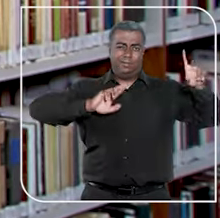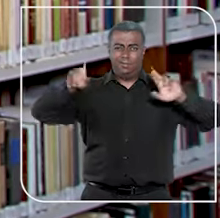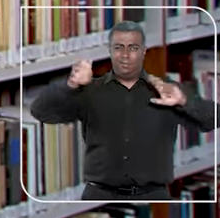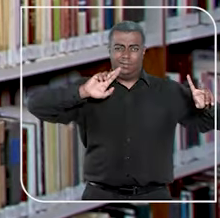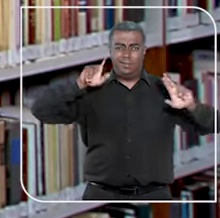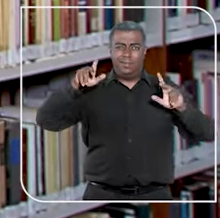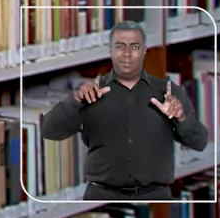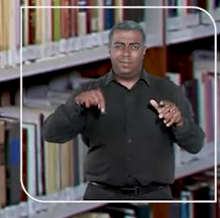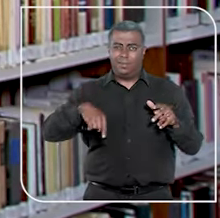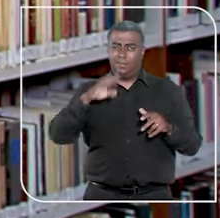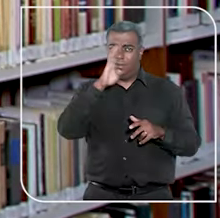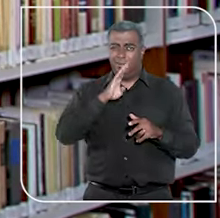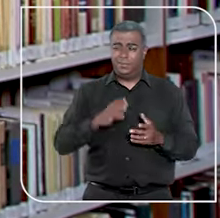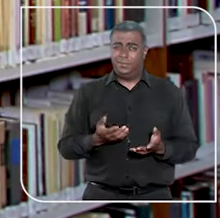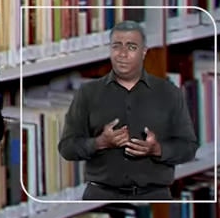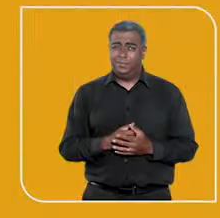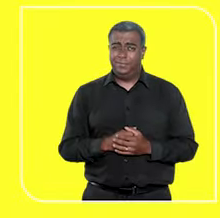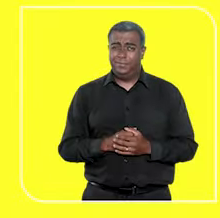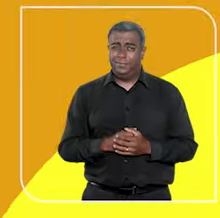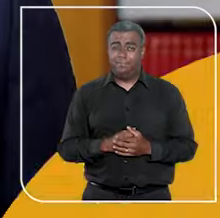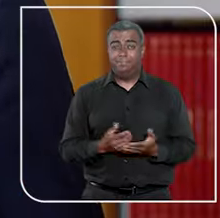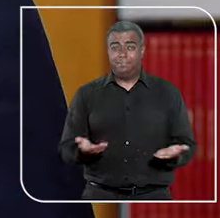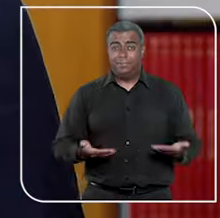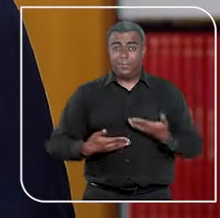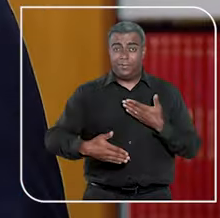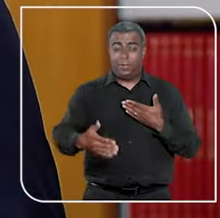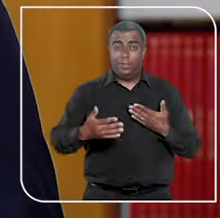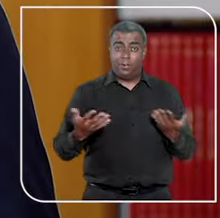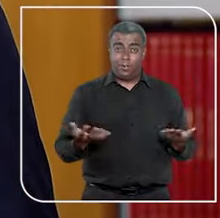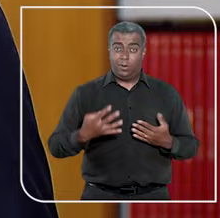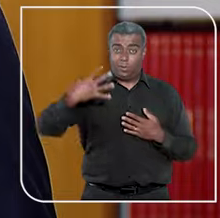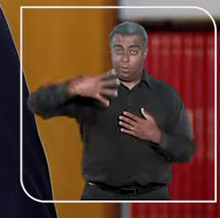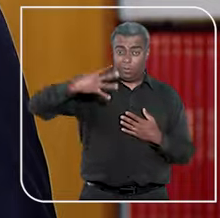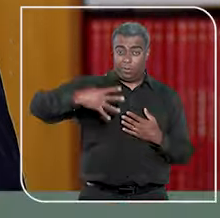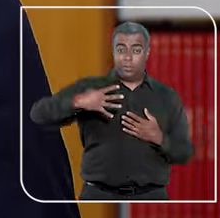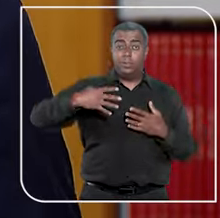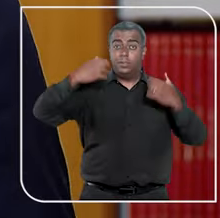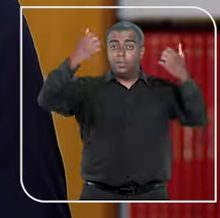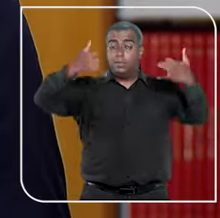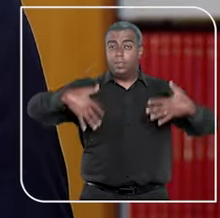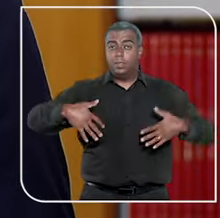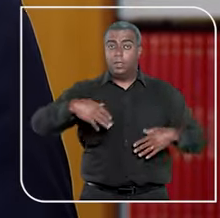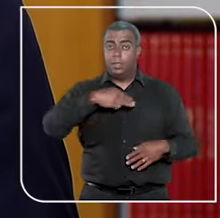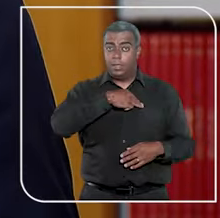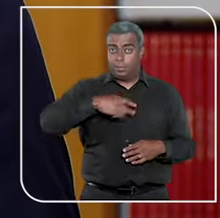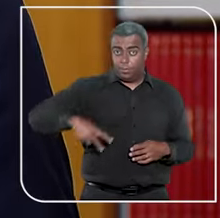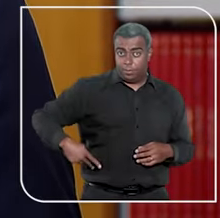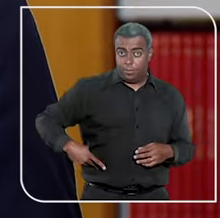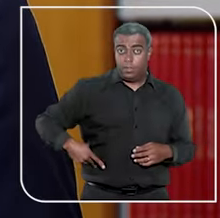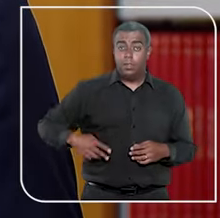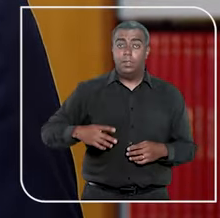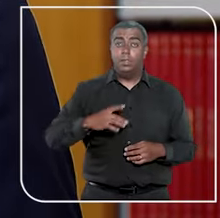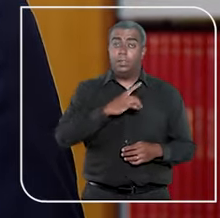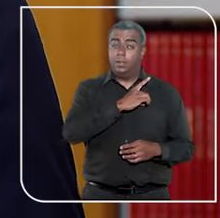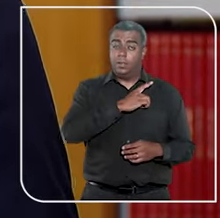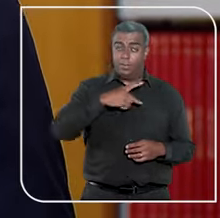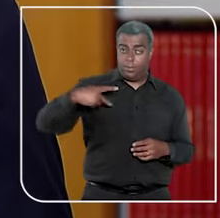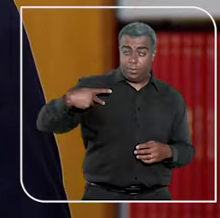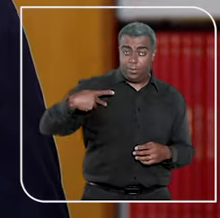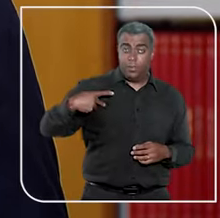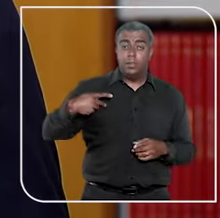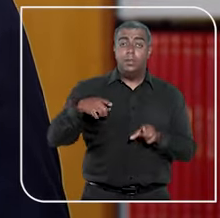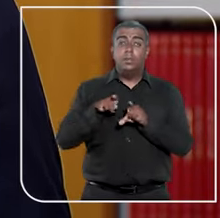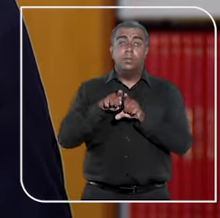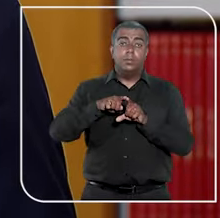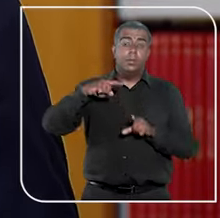e de proporções continentais como o Brasil. Na quarta e última reportagem, eu te explico por que o Ministério Público, a